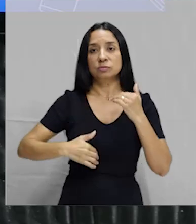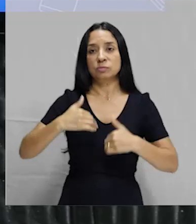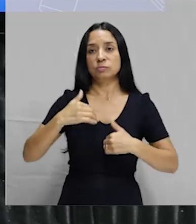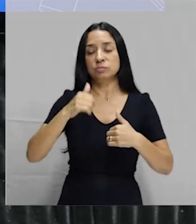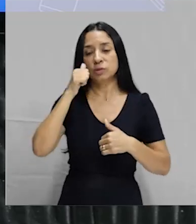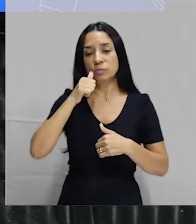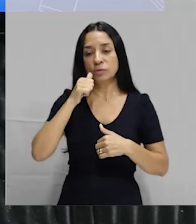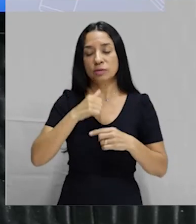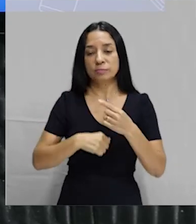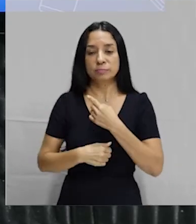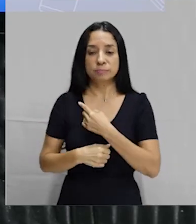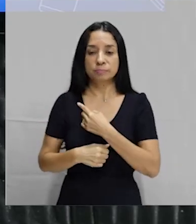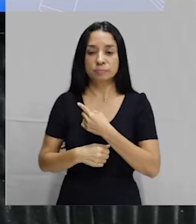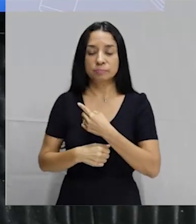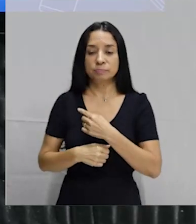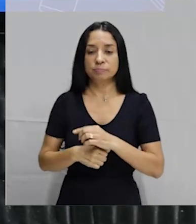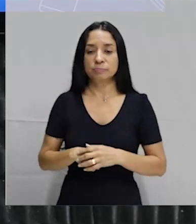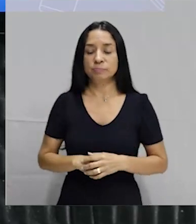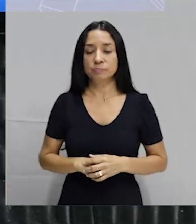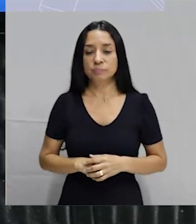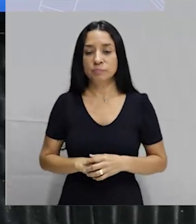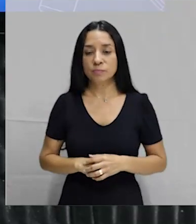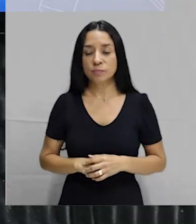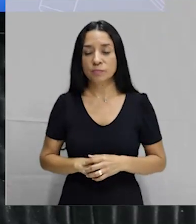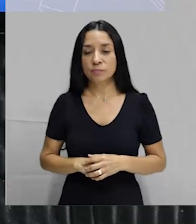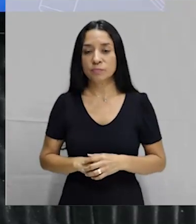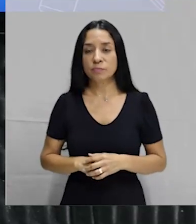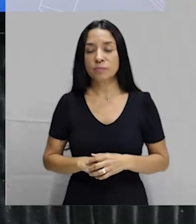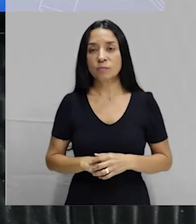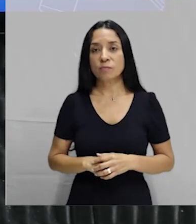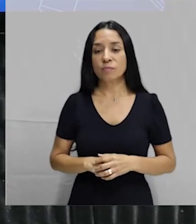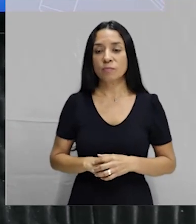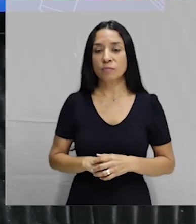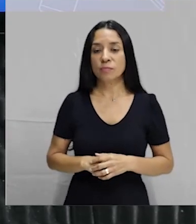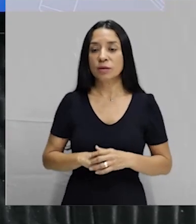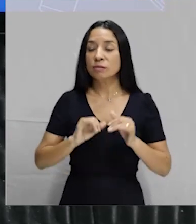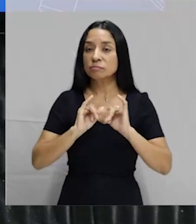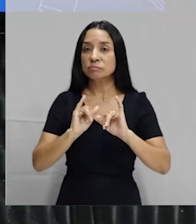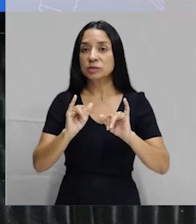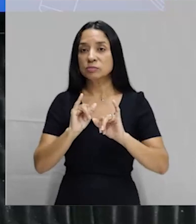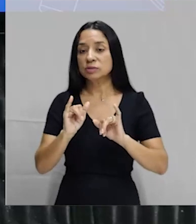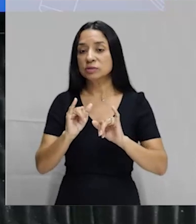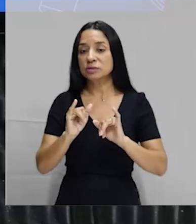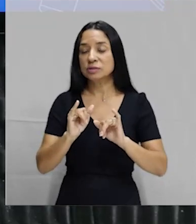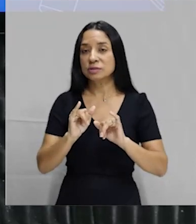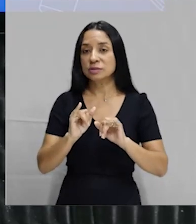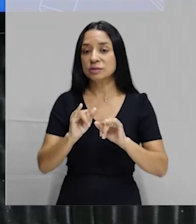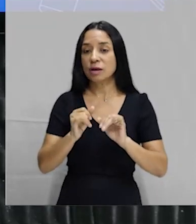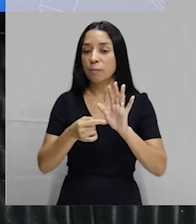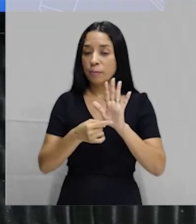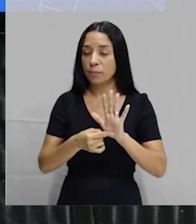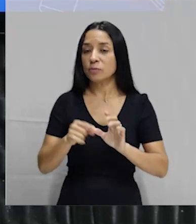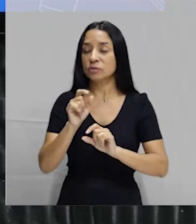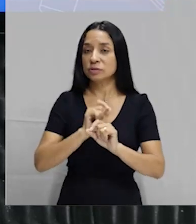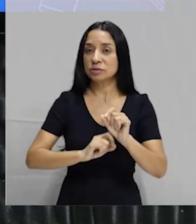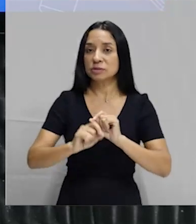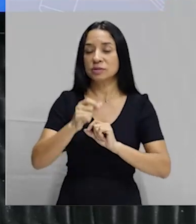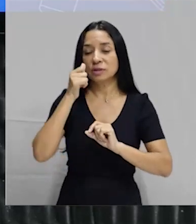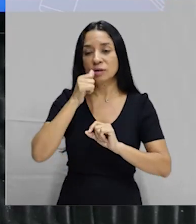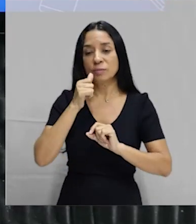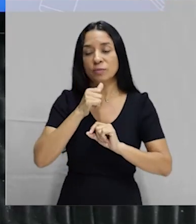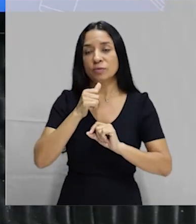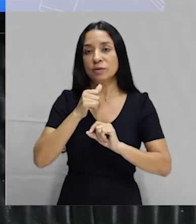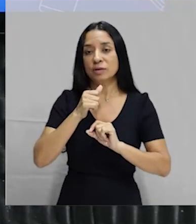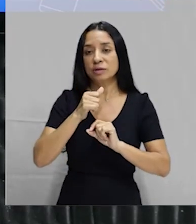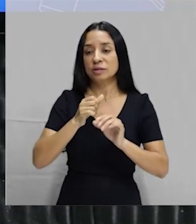certo? Esse pico de crescimento na temperatura corporal, ele anuncia, é um anúncio, né? De que a mulher está ali naquele